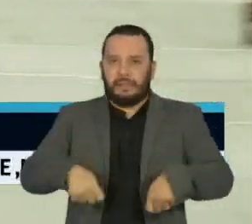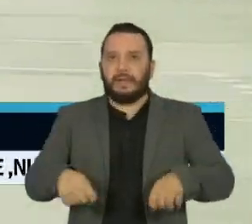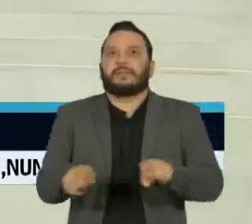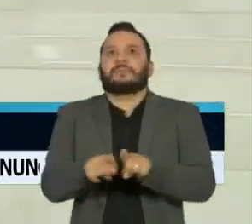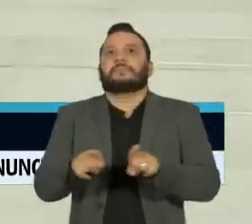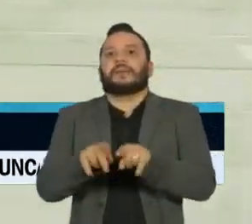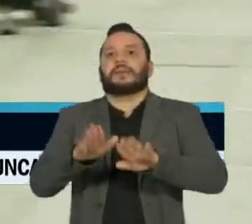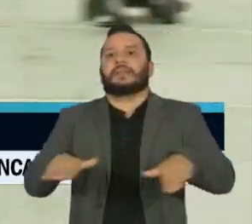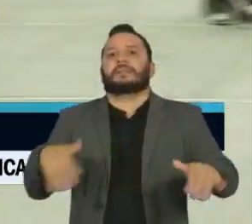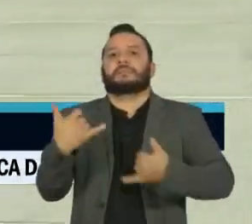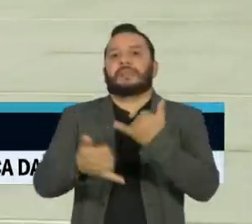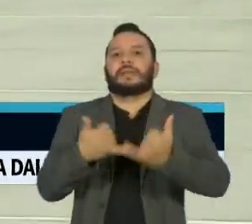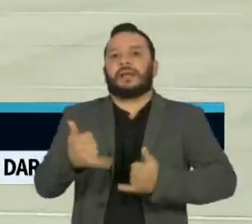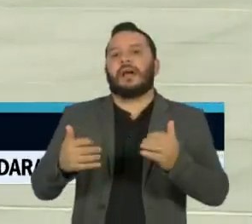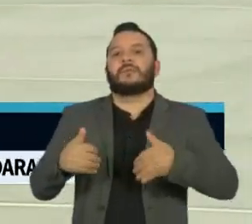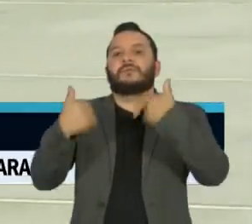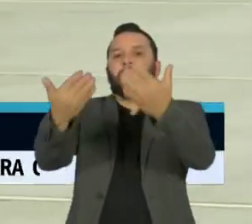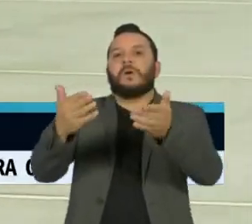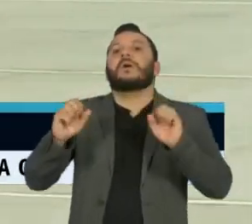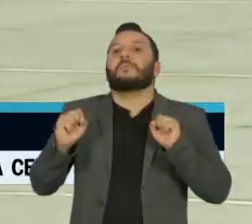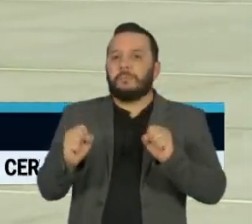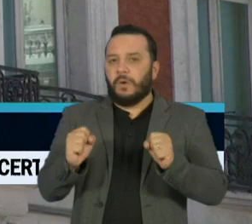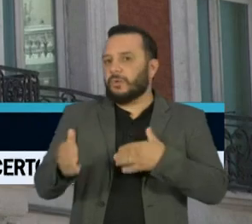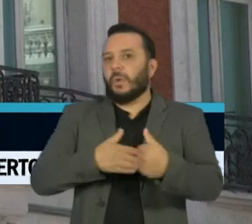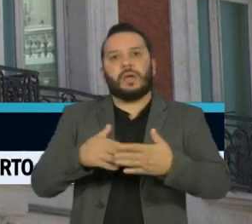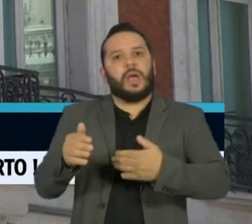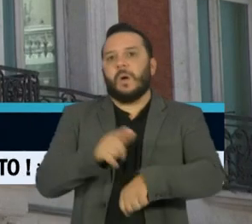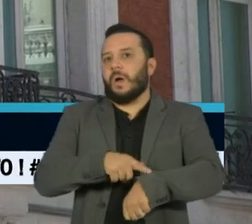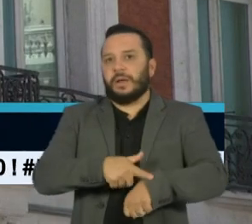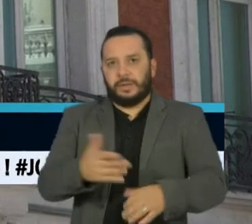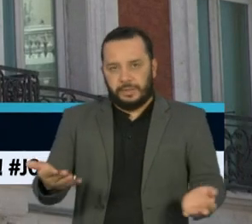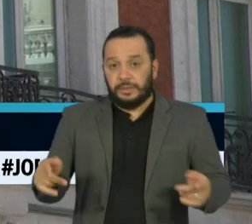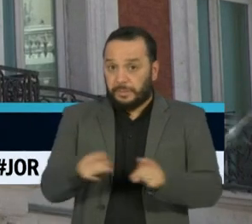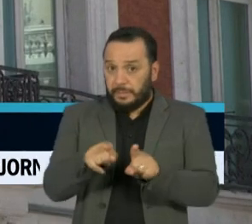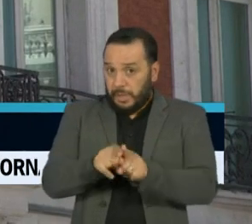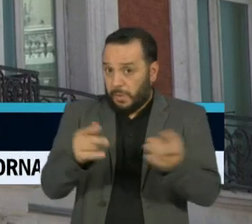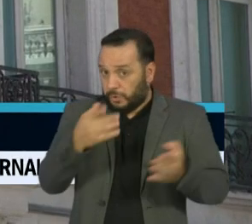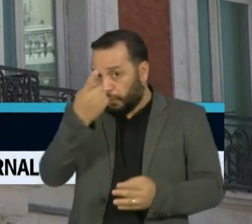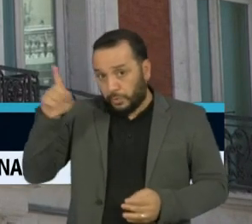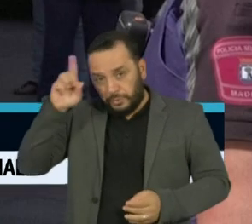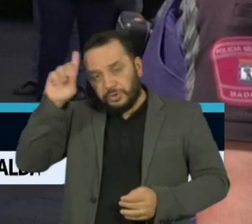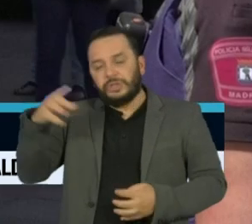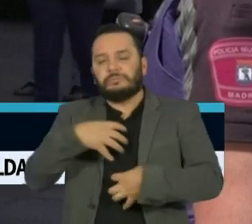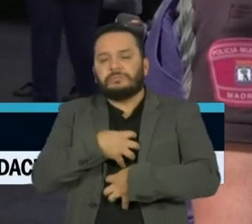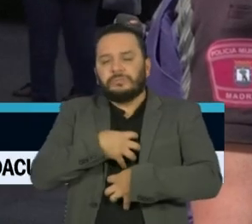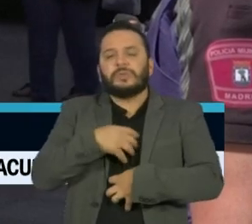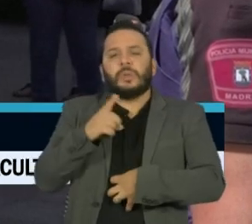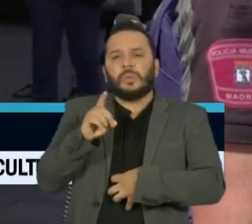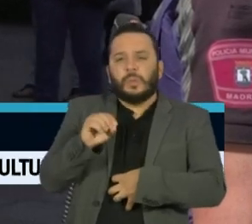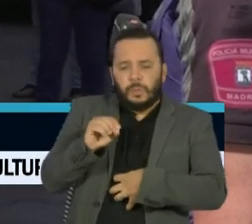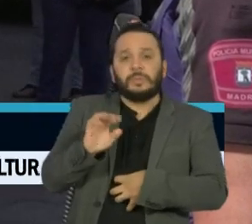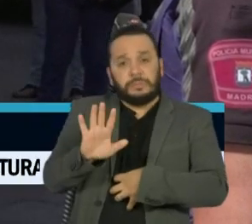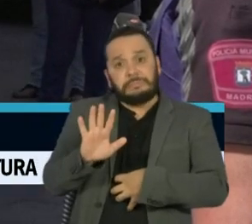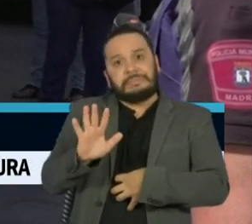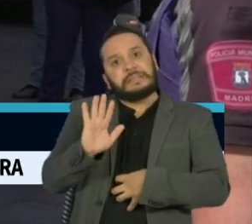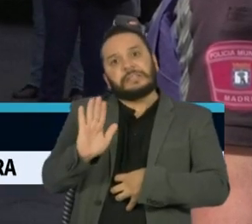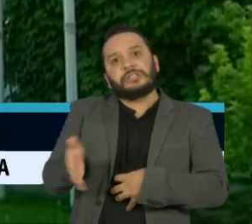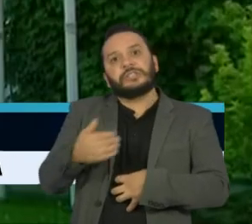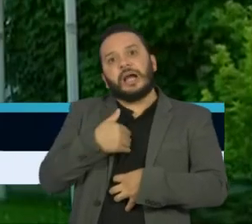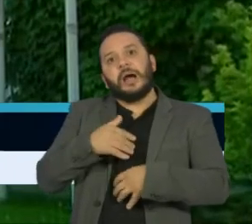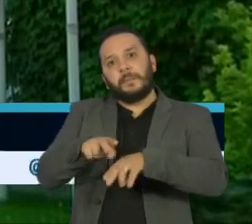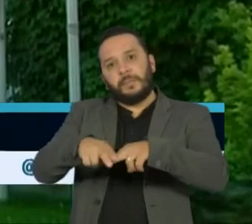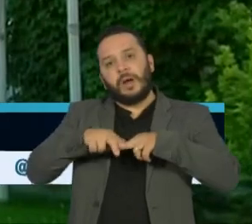crianças poderão brincar ao ar livre em qualquer hora do dia. Hoje foi o último dia de luto pelas vítimas da Covid-19 no país.